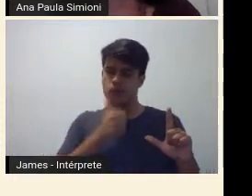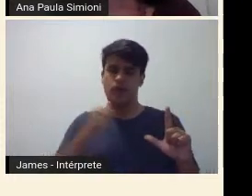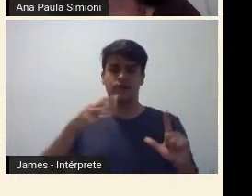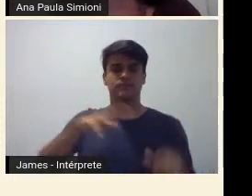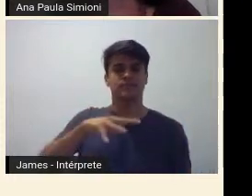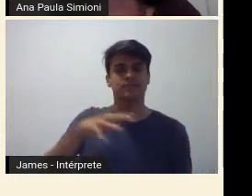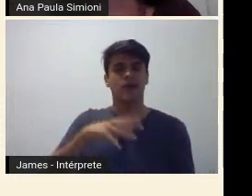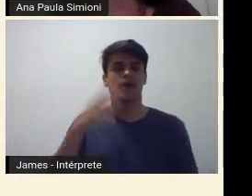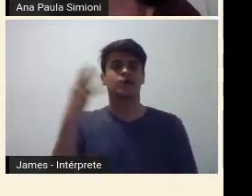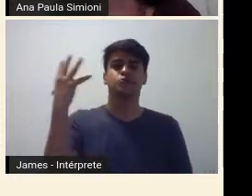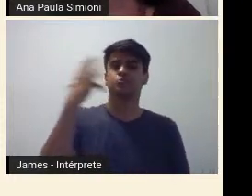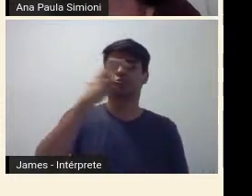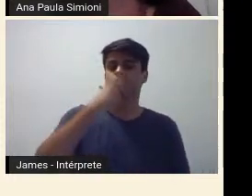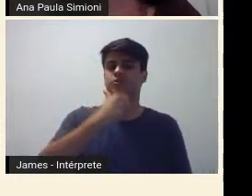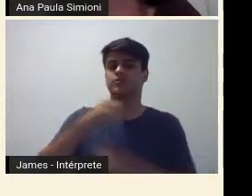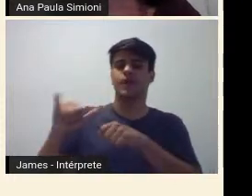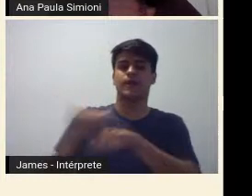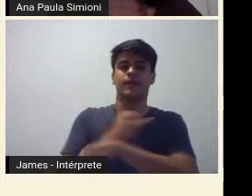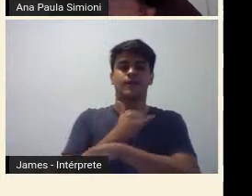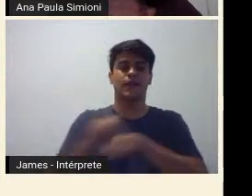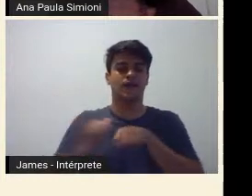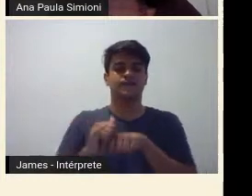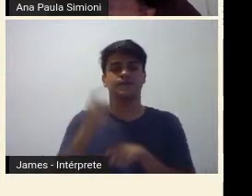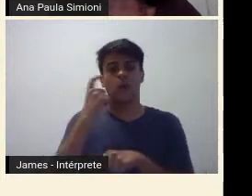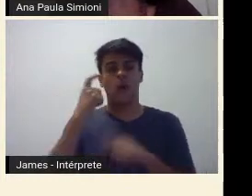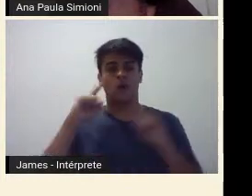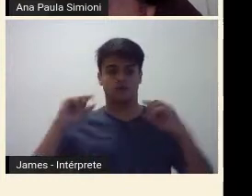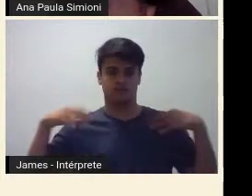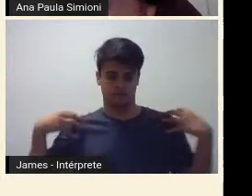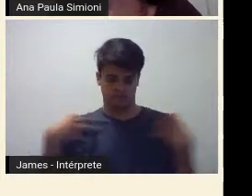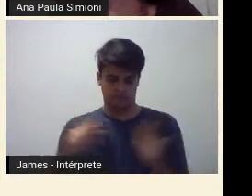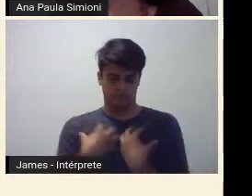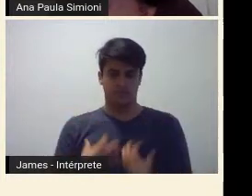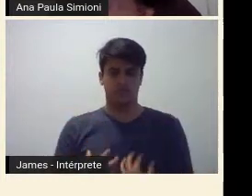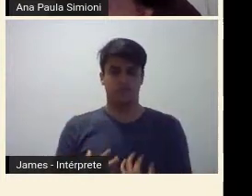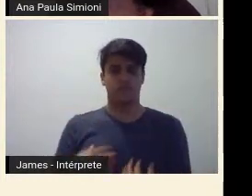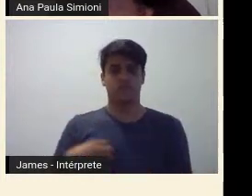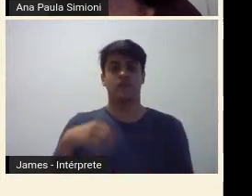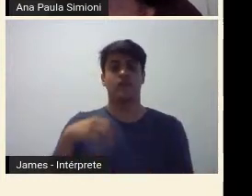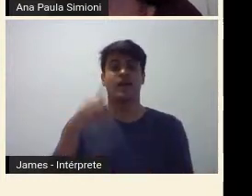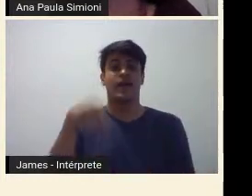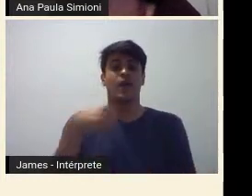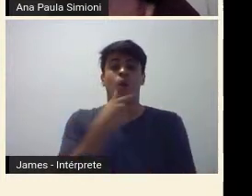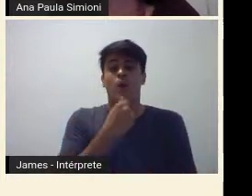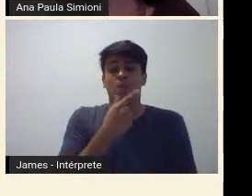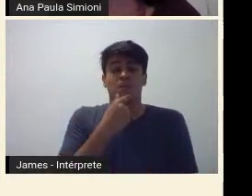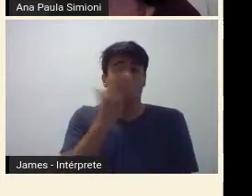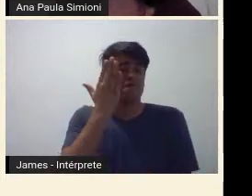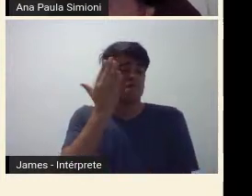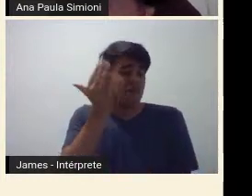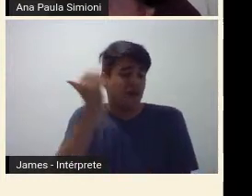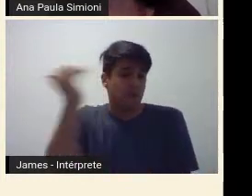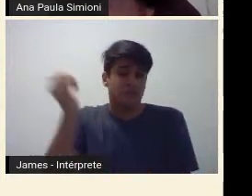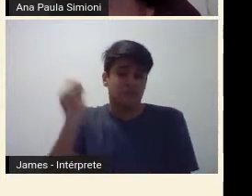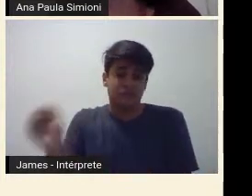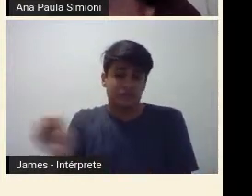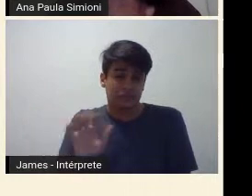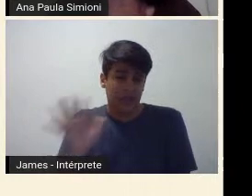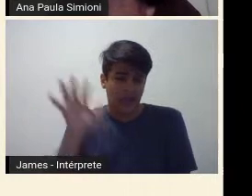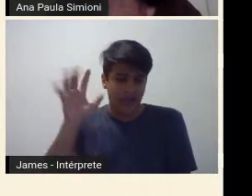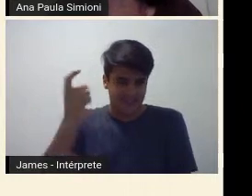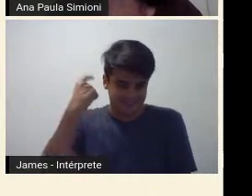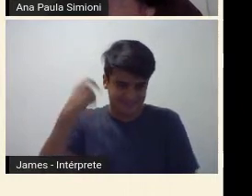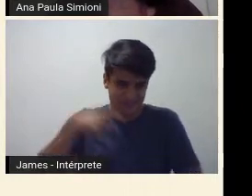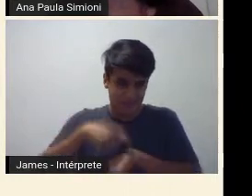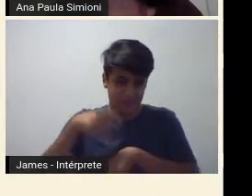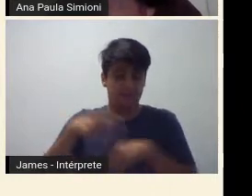bela e elegante. Aqui ela veste um mantô do Patu, que era um dos costureiros mais notáveis, mais caros e importantes da época.